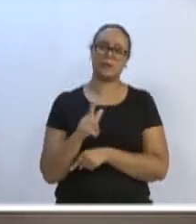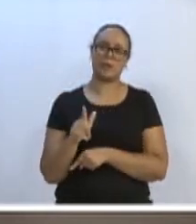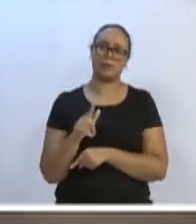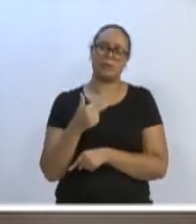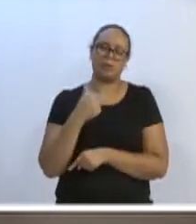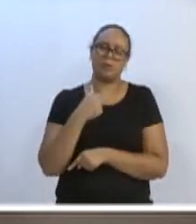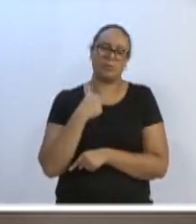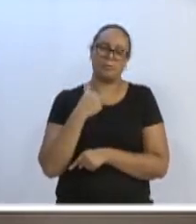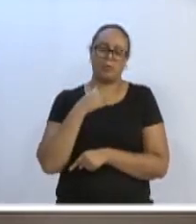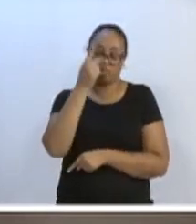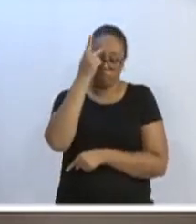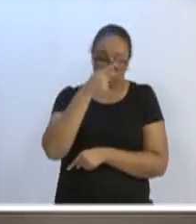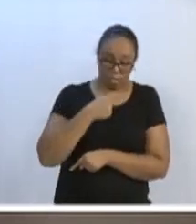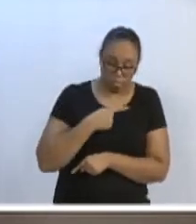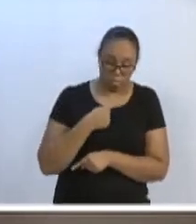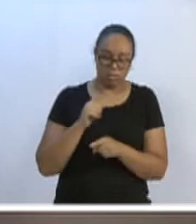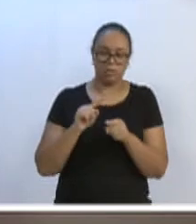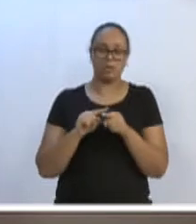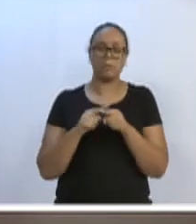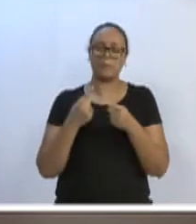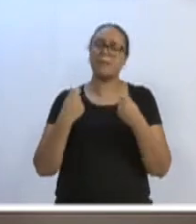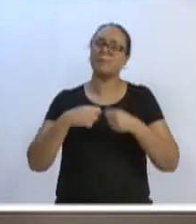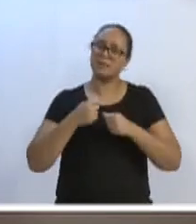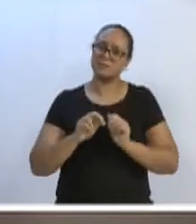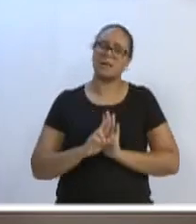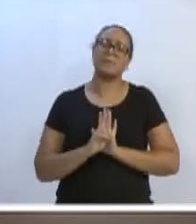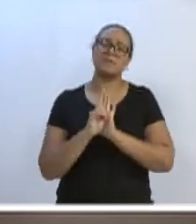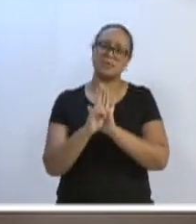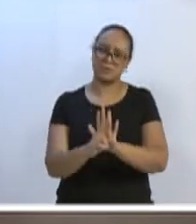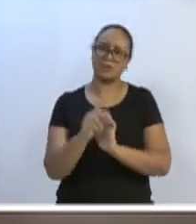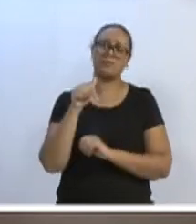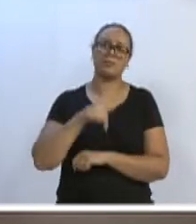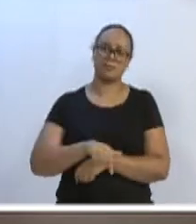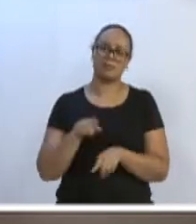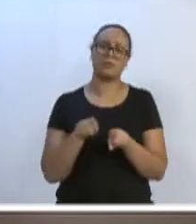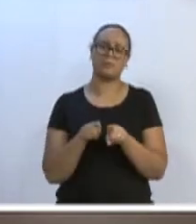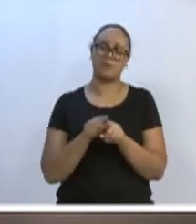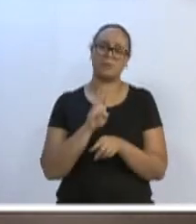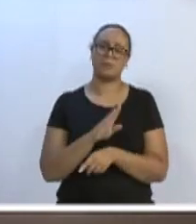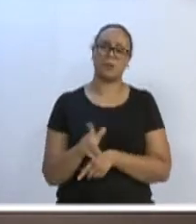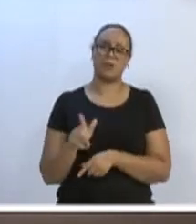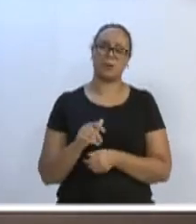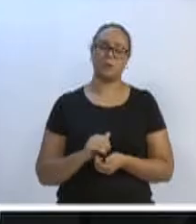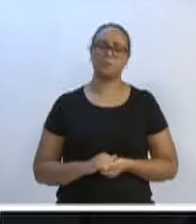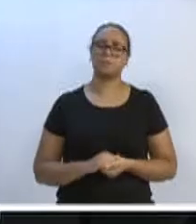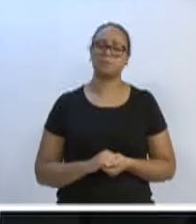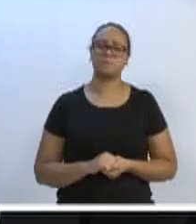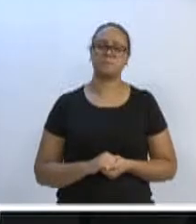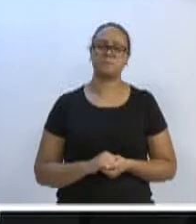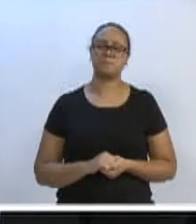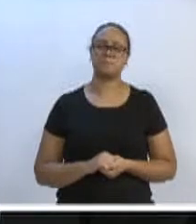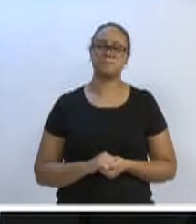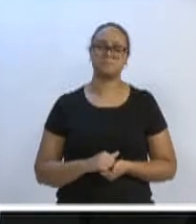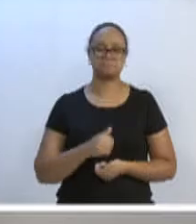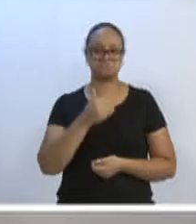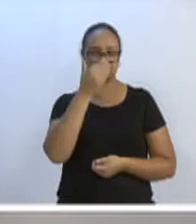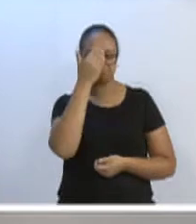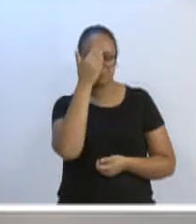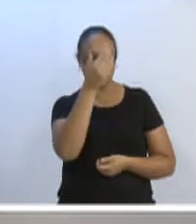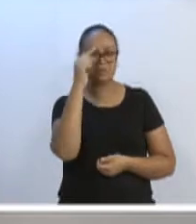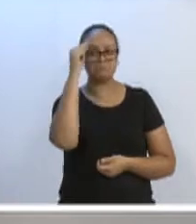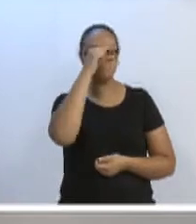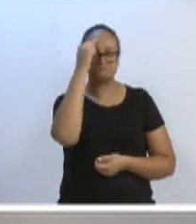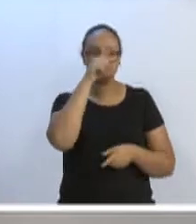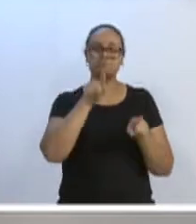em todo o Estado, mas precisamos, sim, de representantes aqui da nossa cidade. Muito obrigado. Obrigado, vereador presidente Marcos da Rosa, também